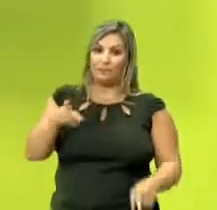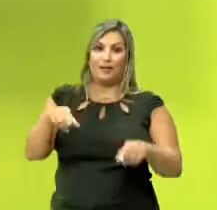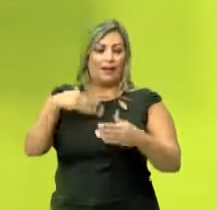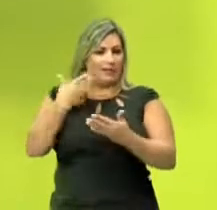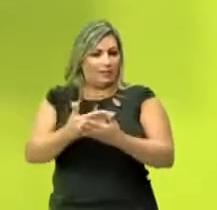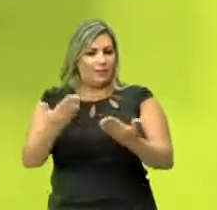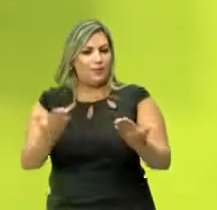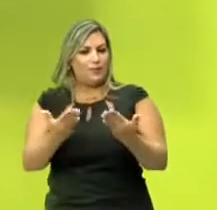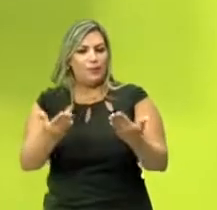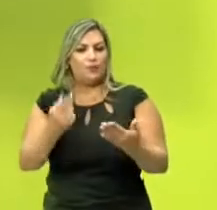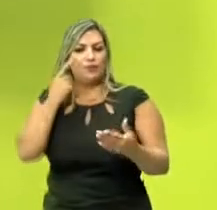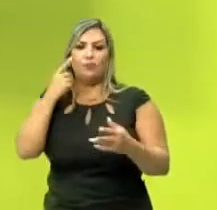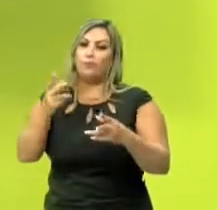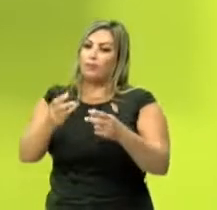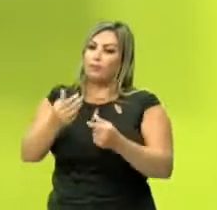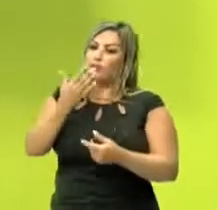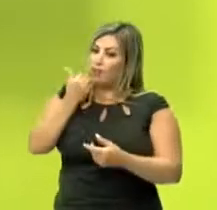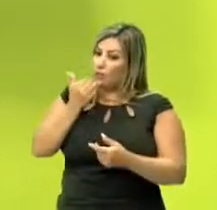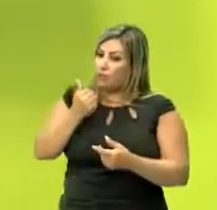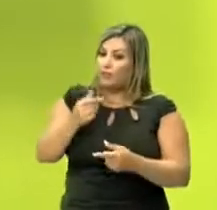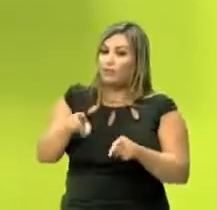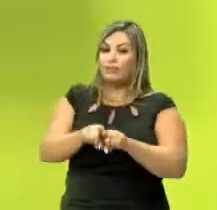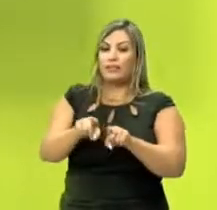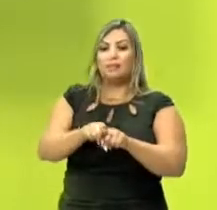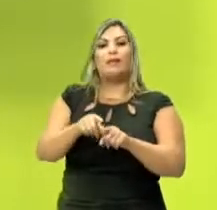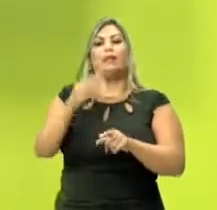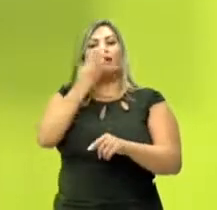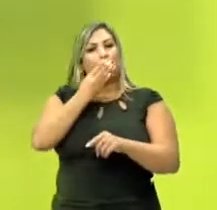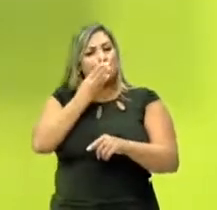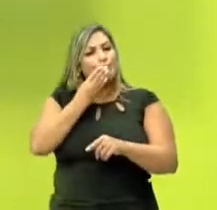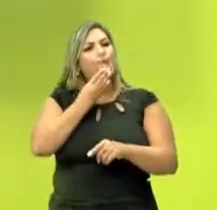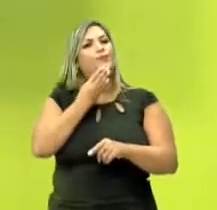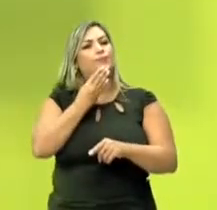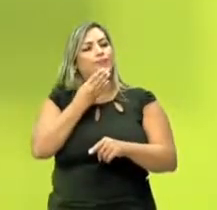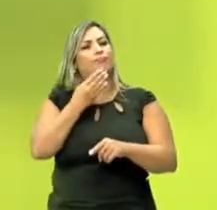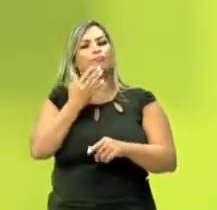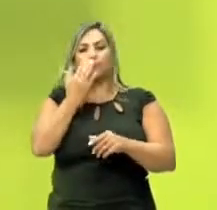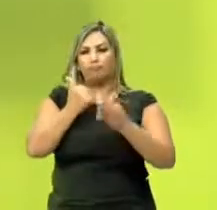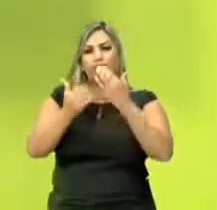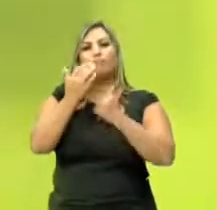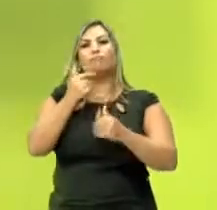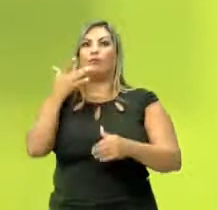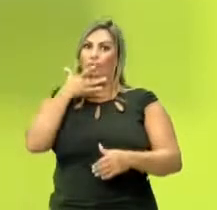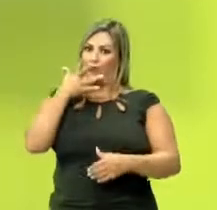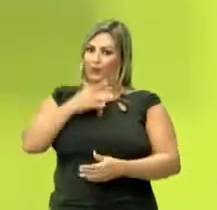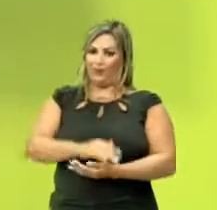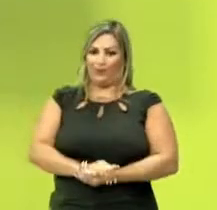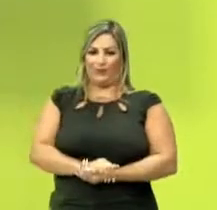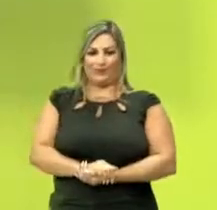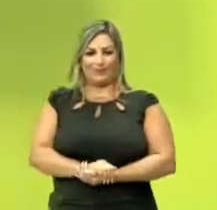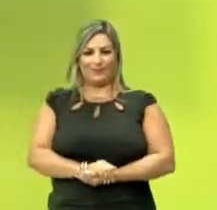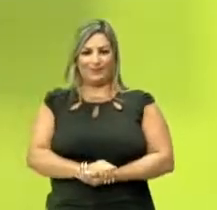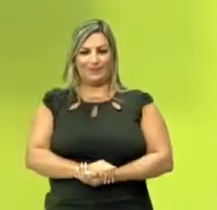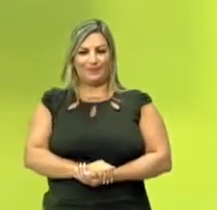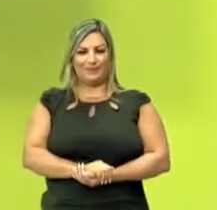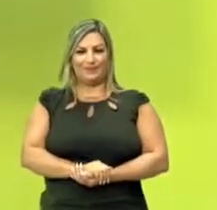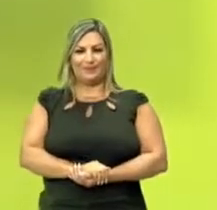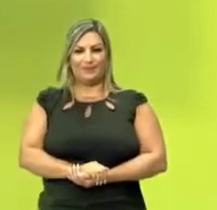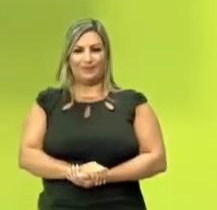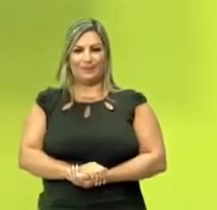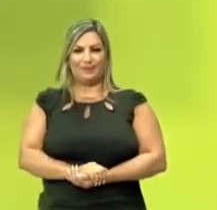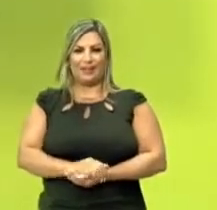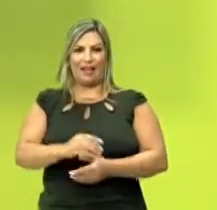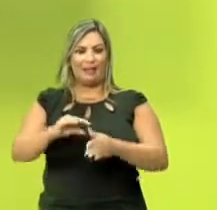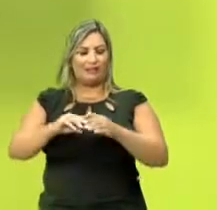hoje, né? A gente vai ver o alimento mesmo com açúcar, a gente vai ver que é bem gostoso, né? Aliás, um